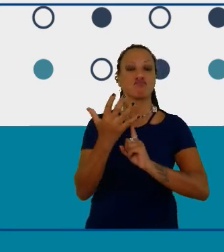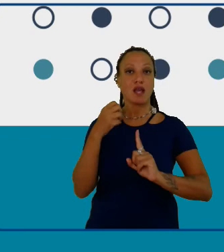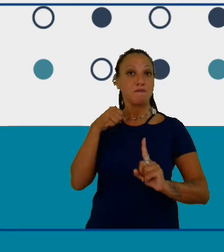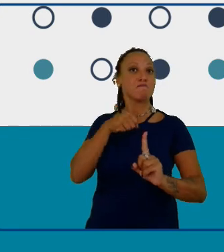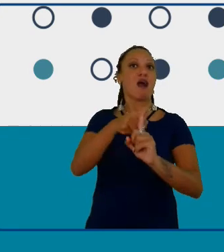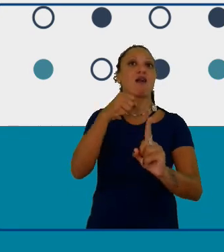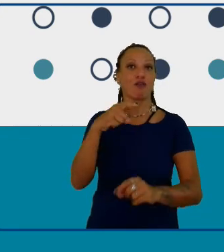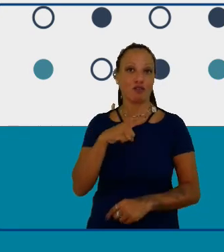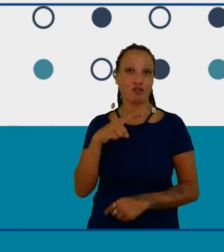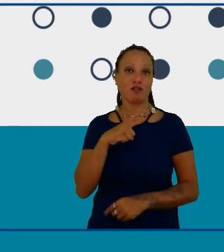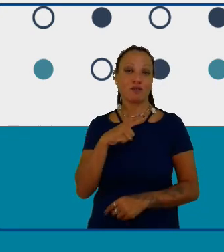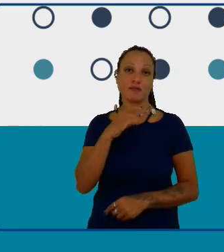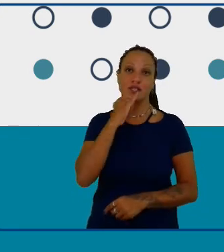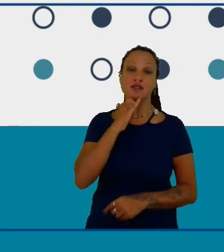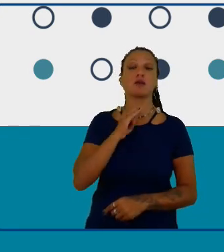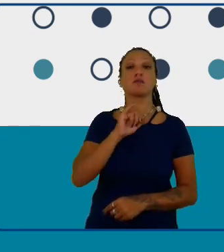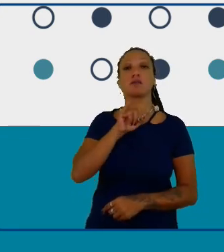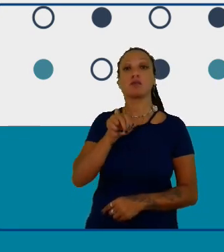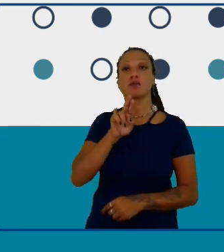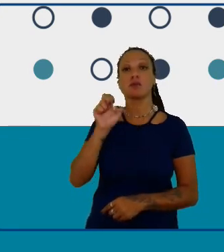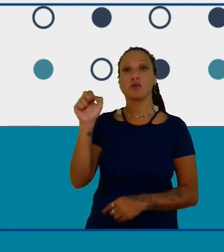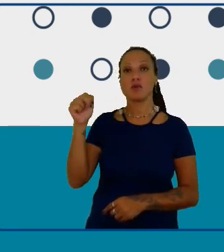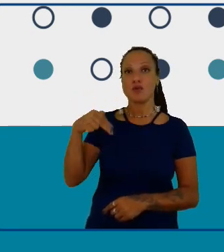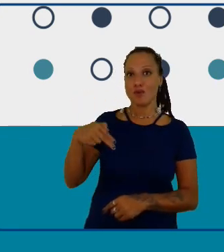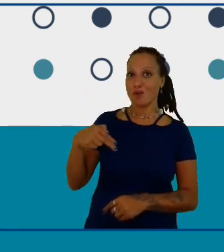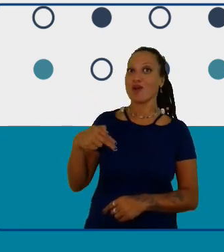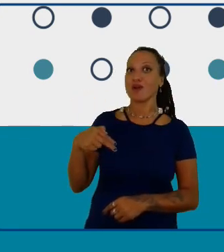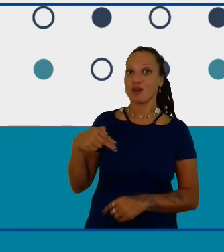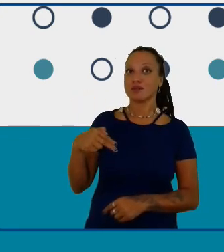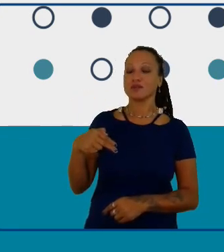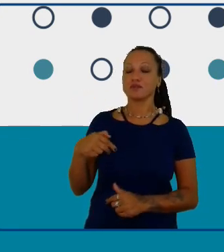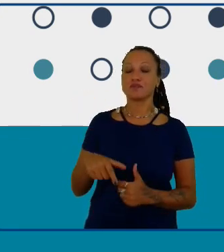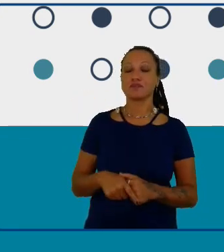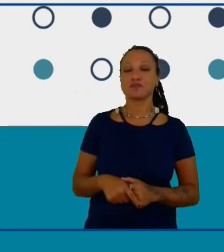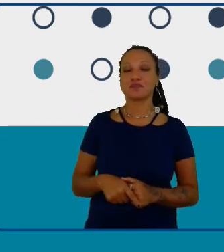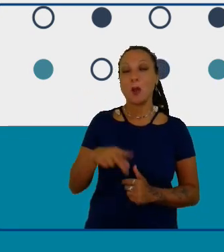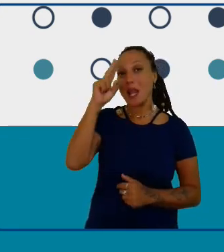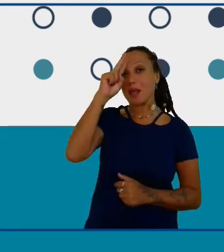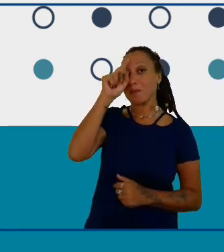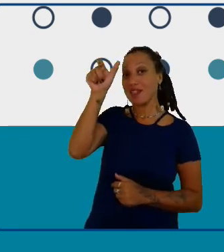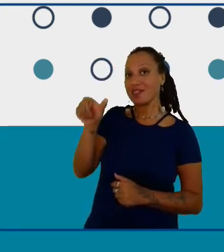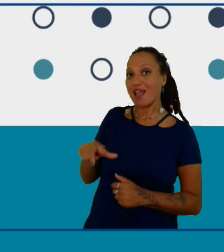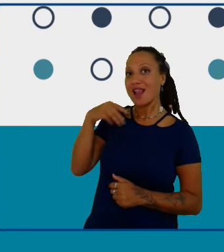quando você fez a pergunta foi a primeira coisa que eu lembrei de experiência